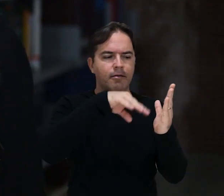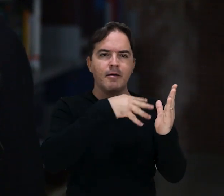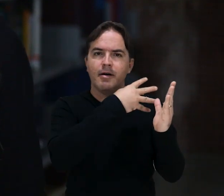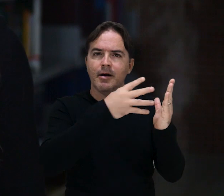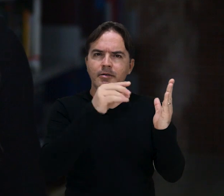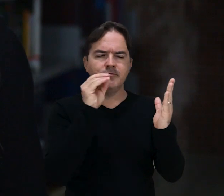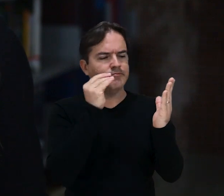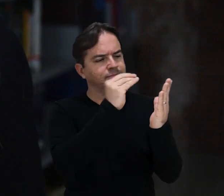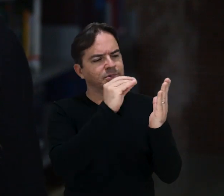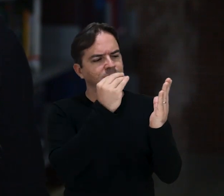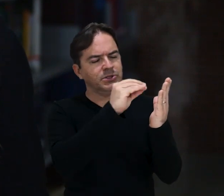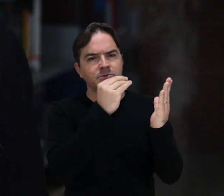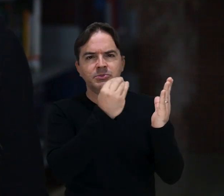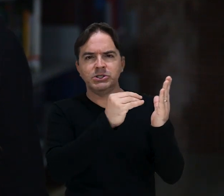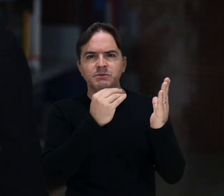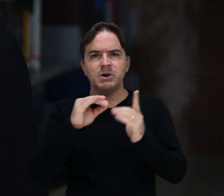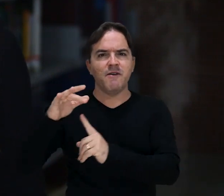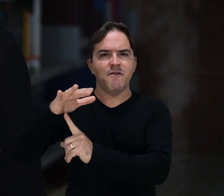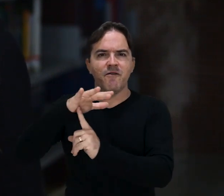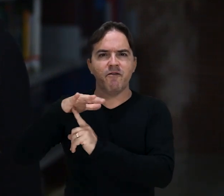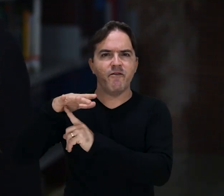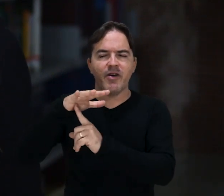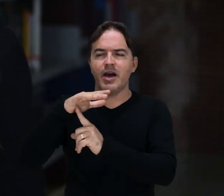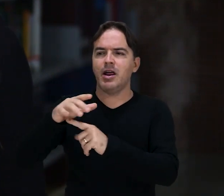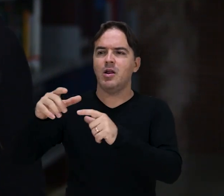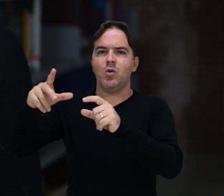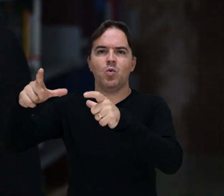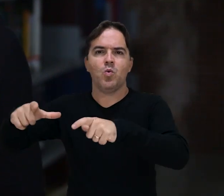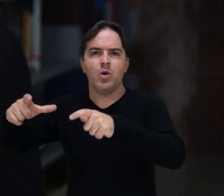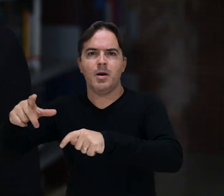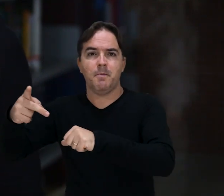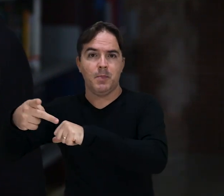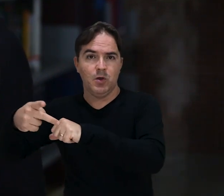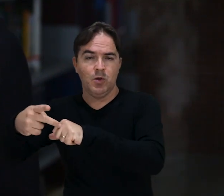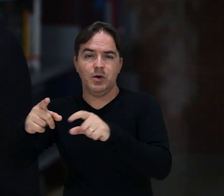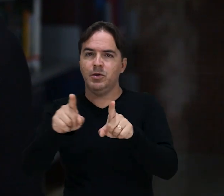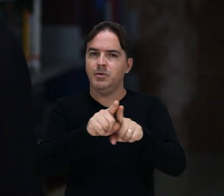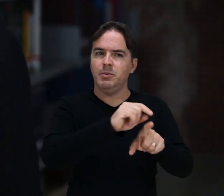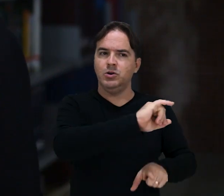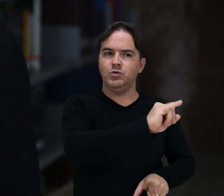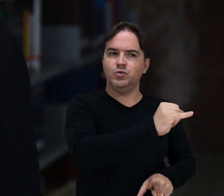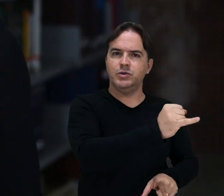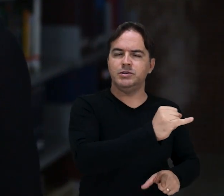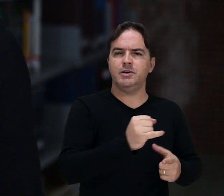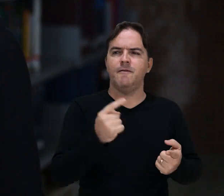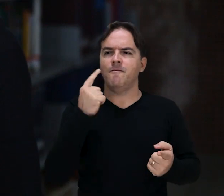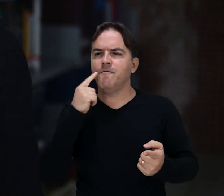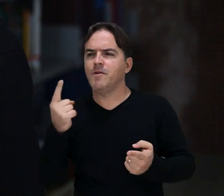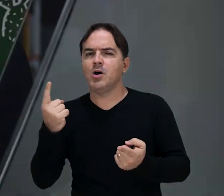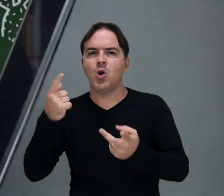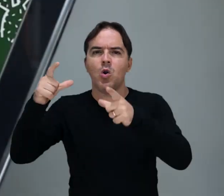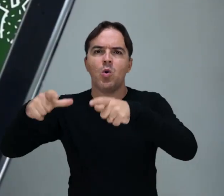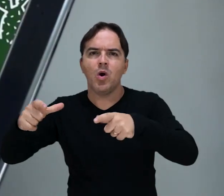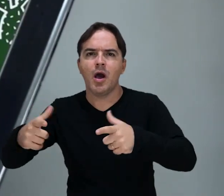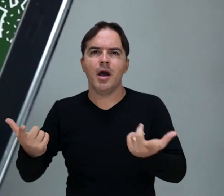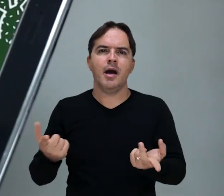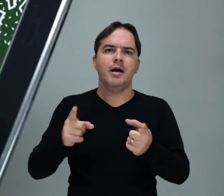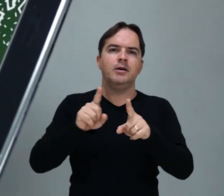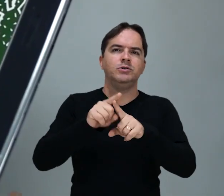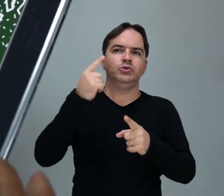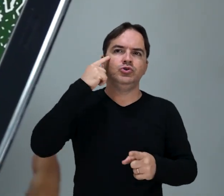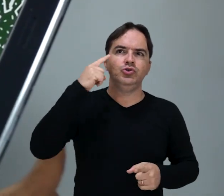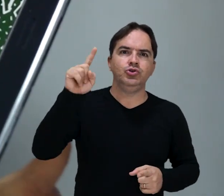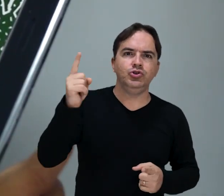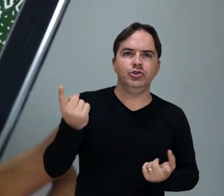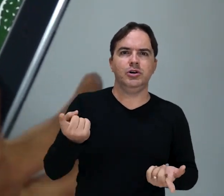feiras aqui da região de Petrolina e de Juazeiro, com localização, dias de funcionamento, horários,